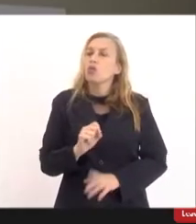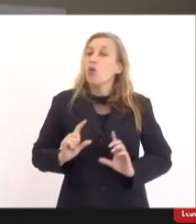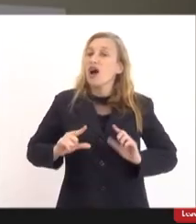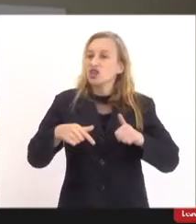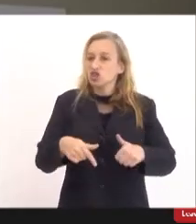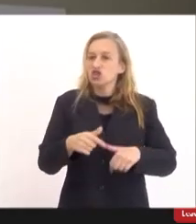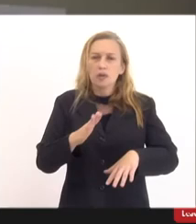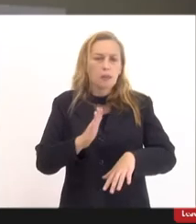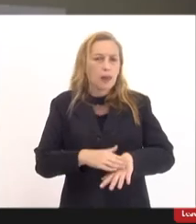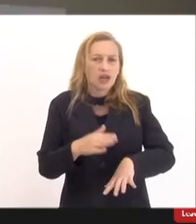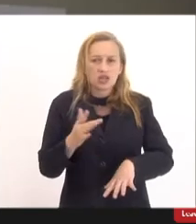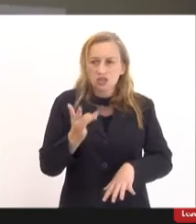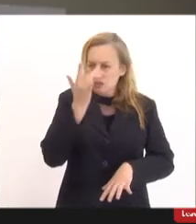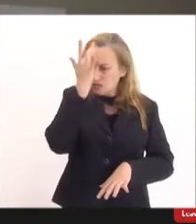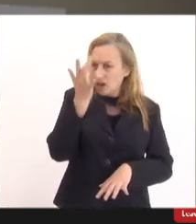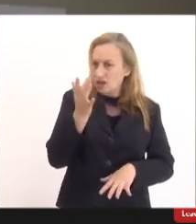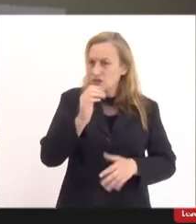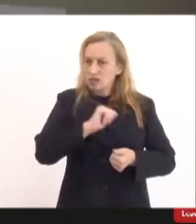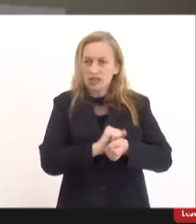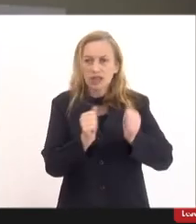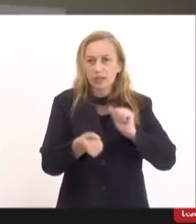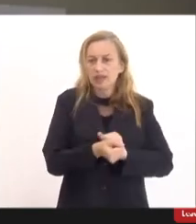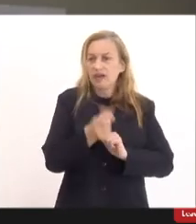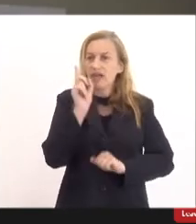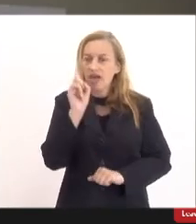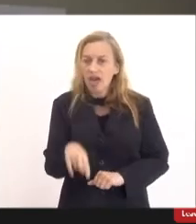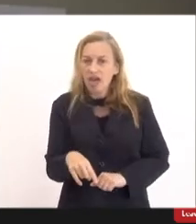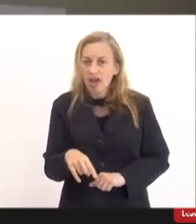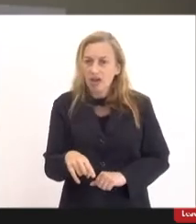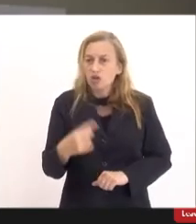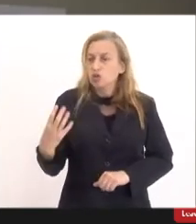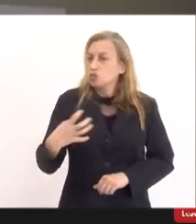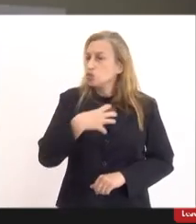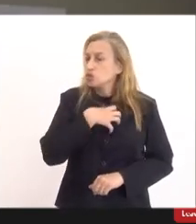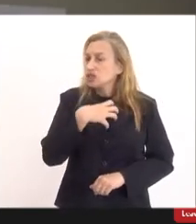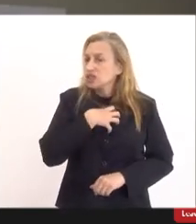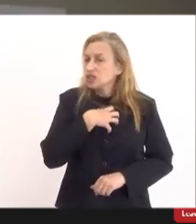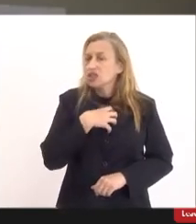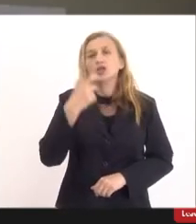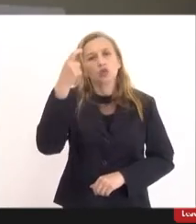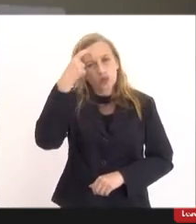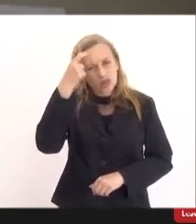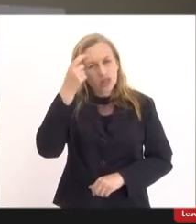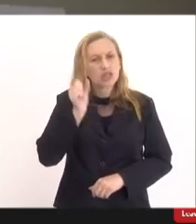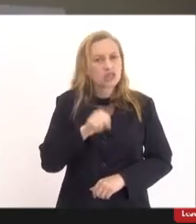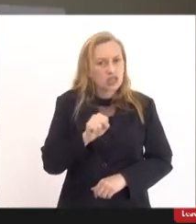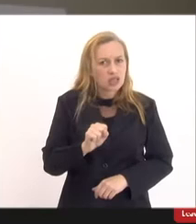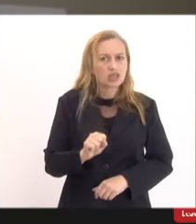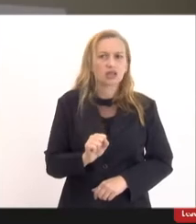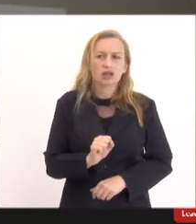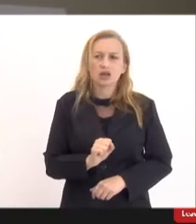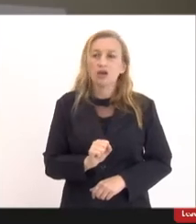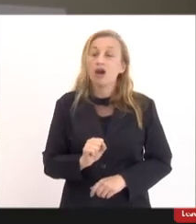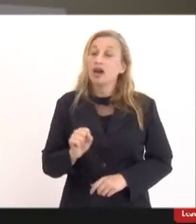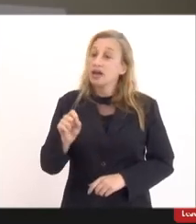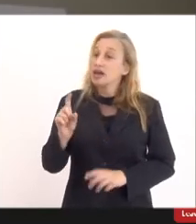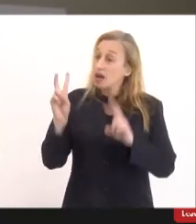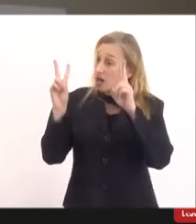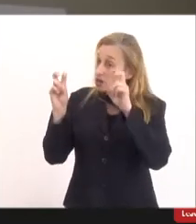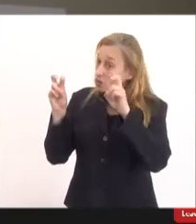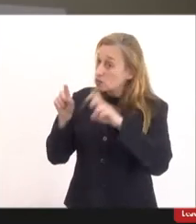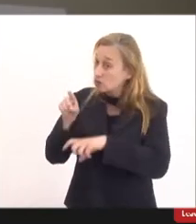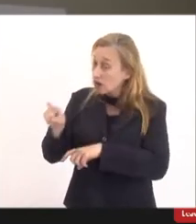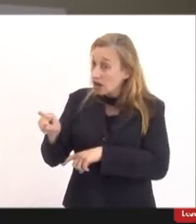mais razoável a ser adotada é no sentido da conscientização. Passa-se aquele caso para o conselho